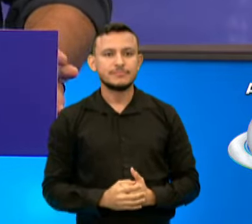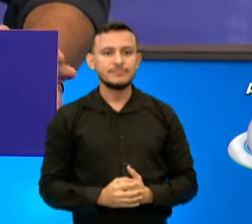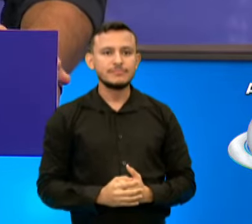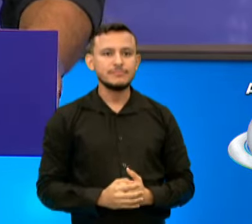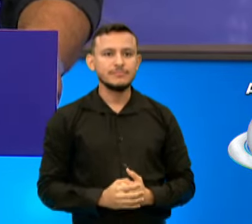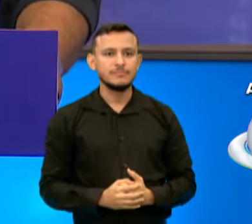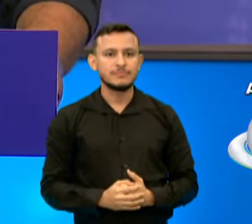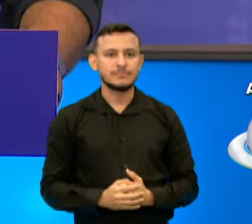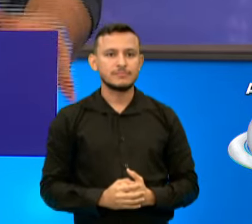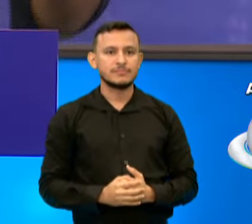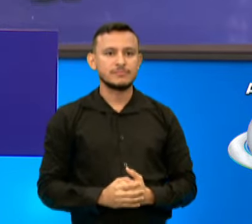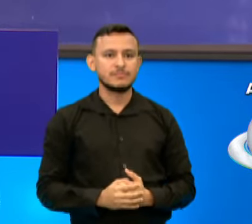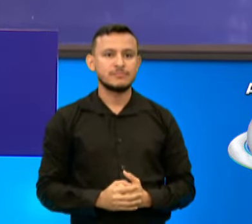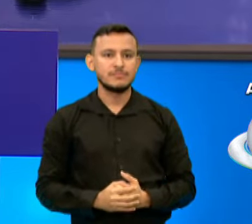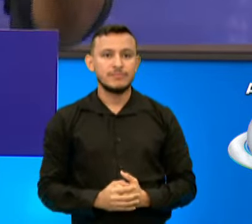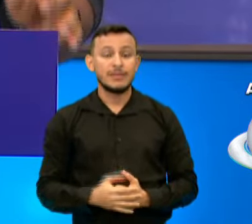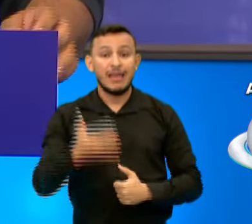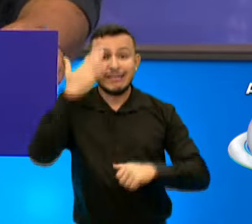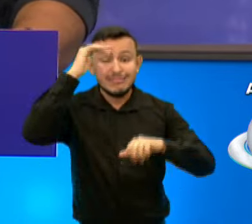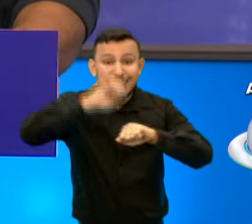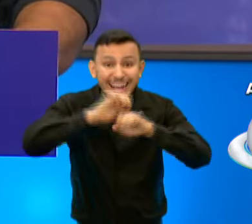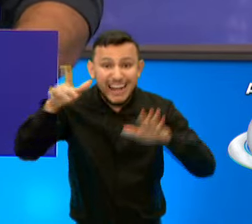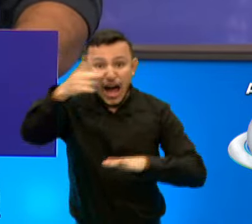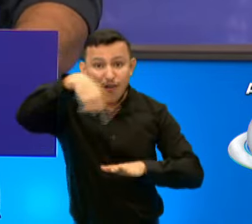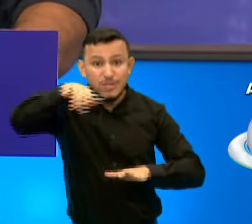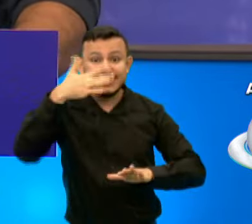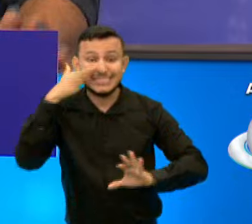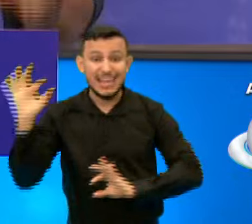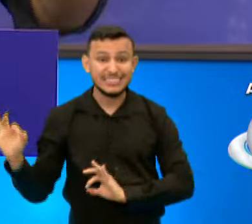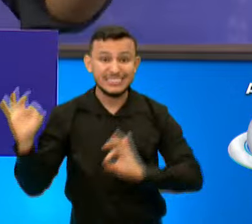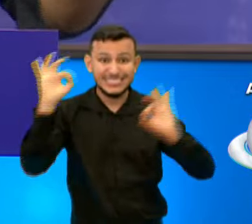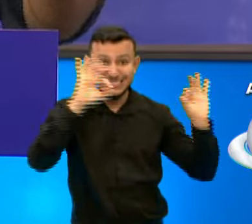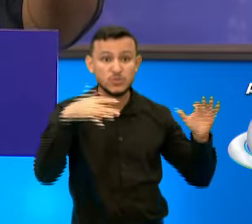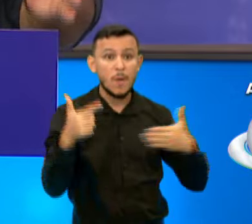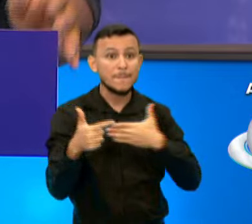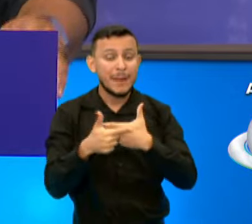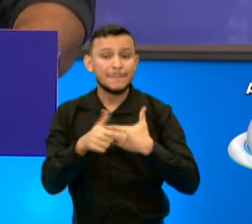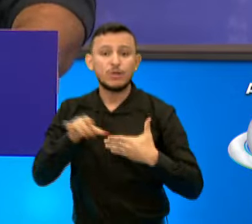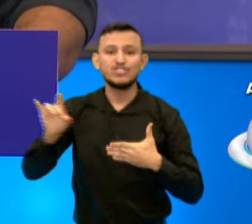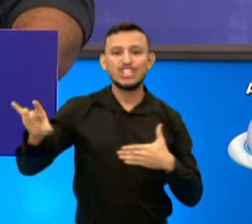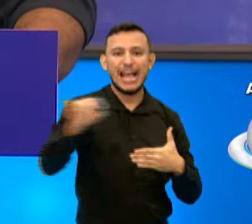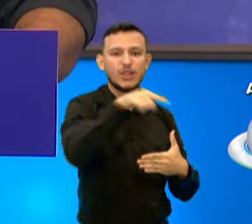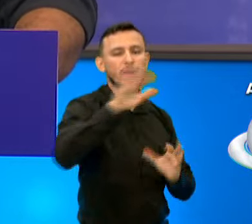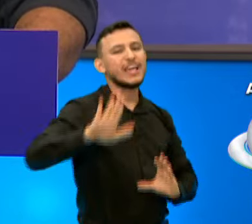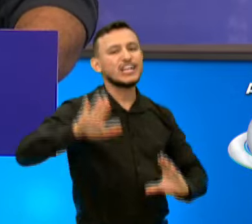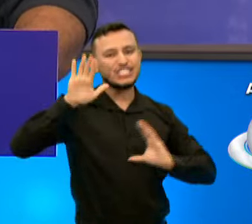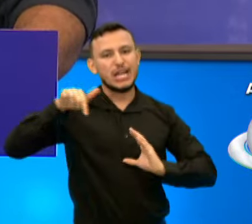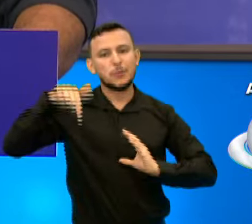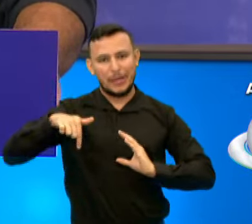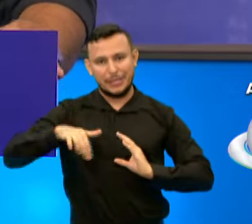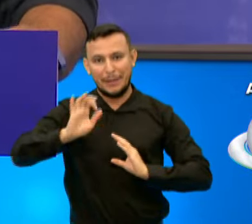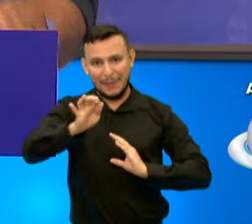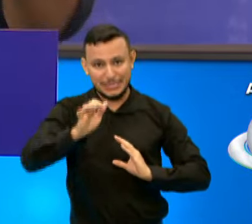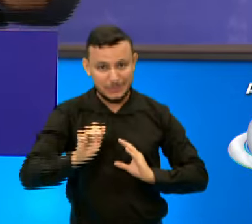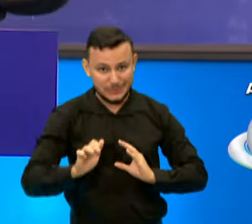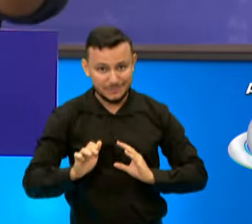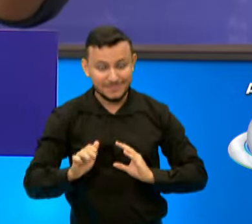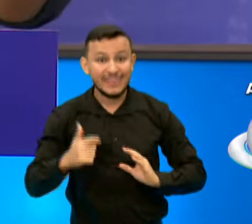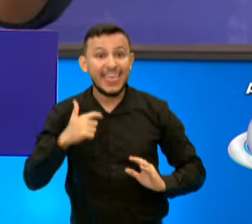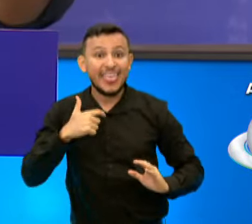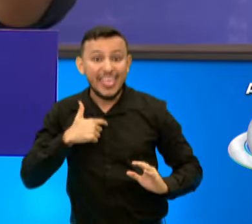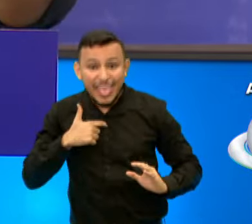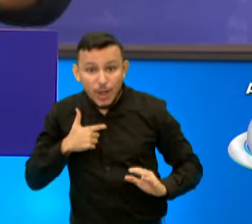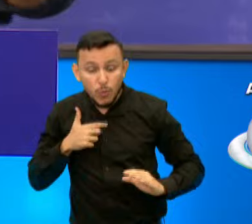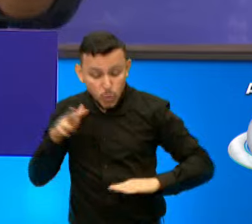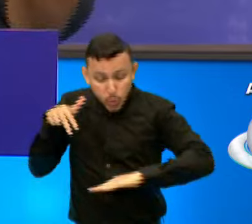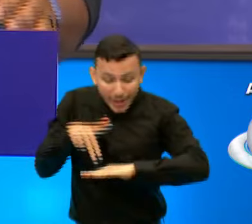É, eu acho que está claro para você que está nos assistindo qual é o papel que cada candidato veio cumprir aqui. Bem, eu estou